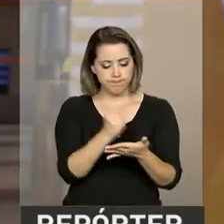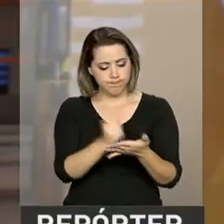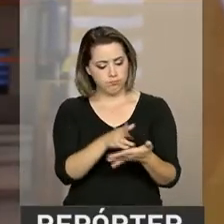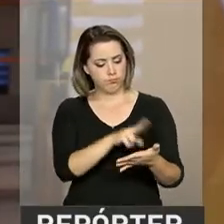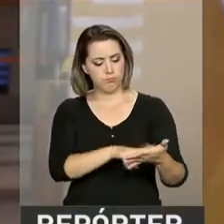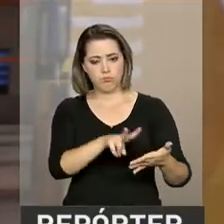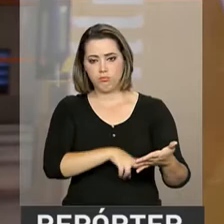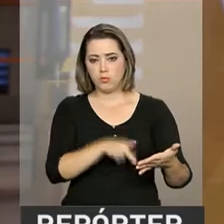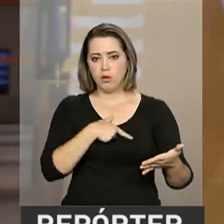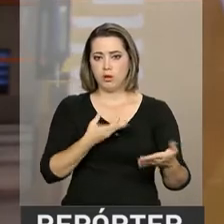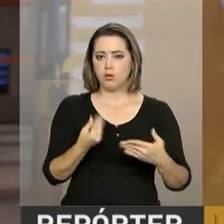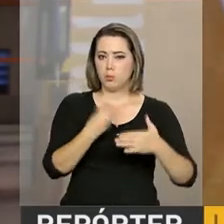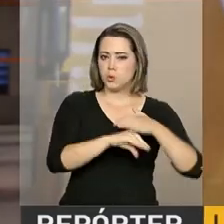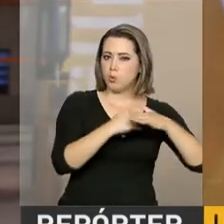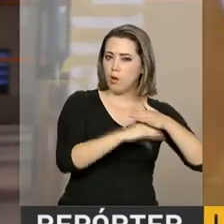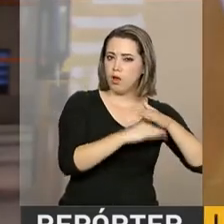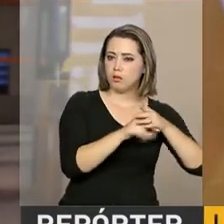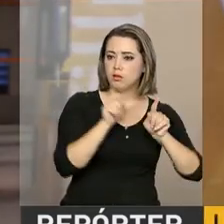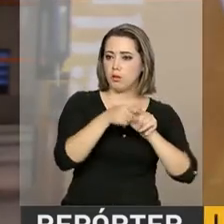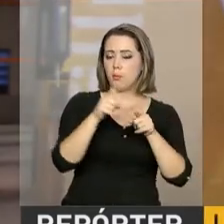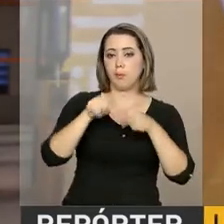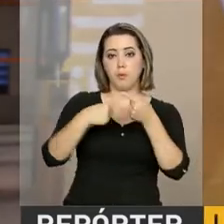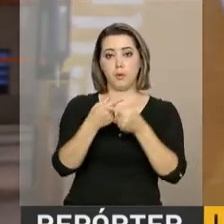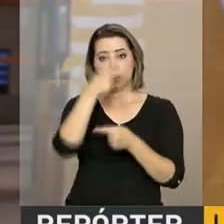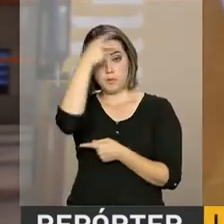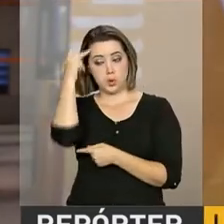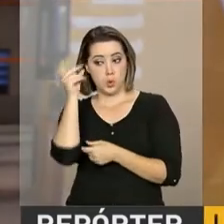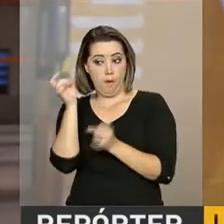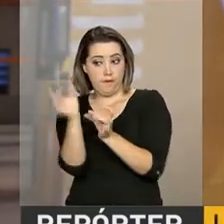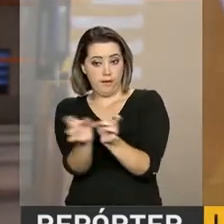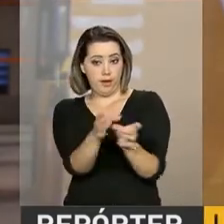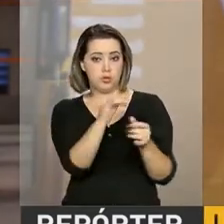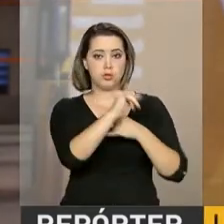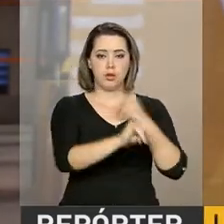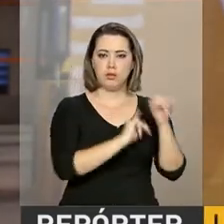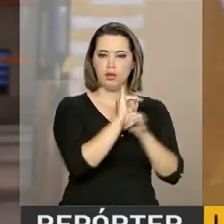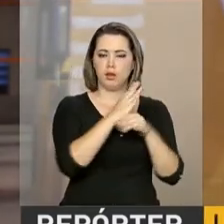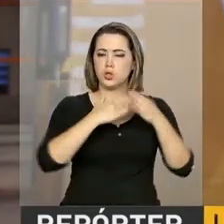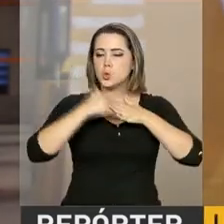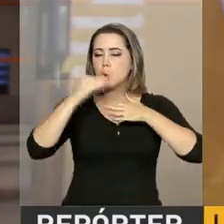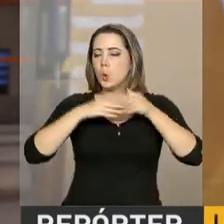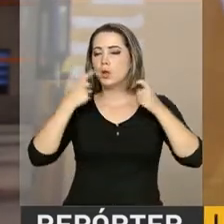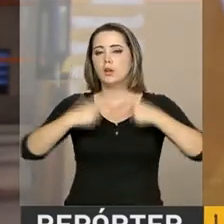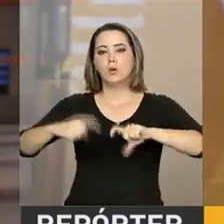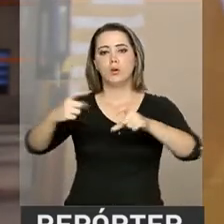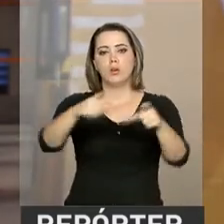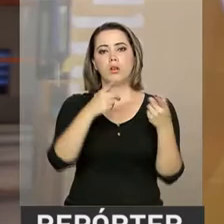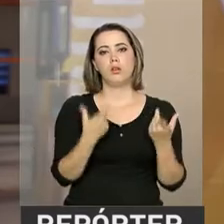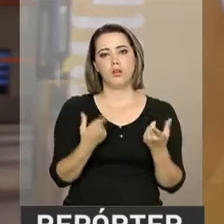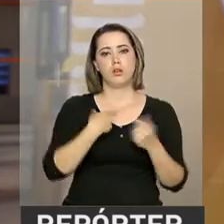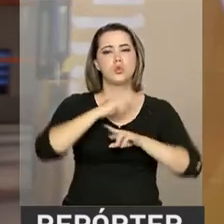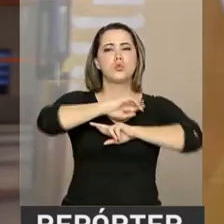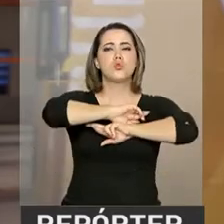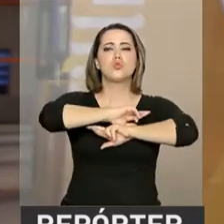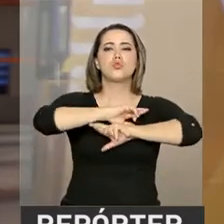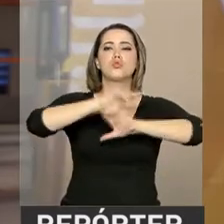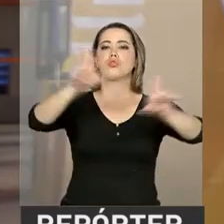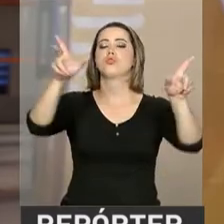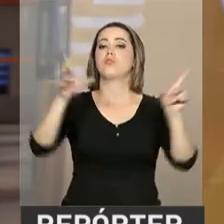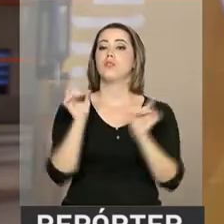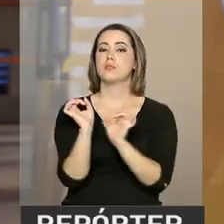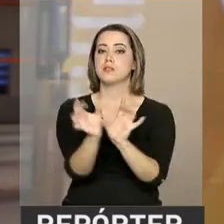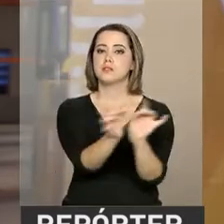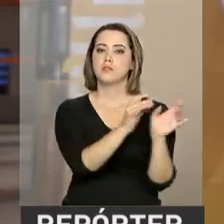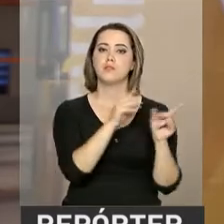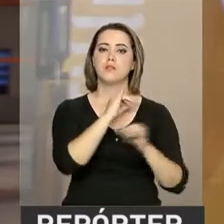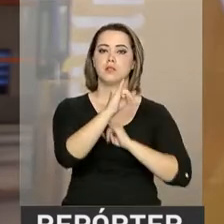isso e faz o atendimento dos pedidos. Então, a cada venda pela internet, em qualquer lugar que ele faça, inclusive pelos vários canais de venda na